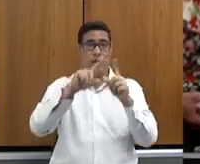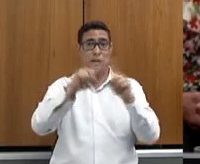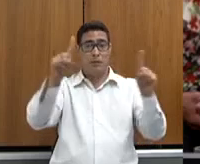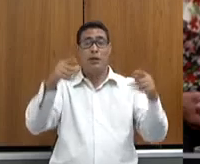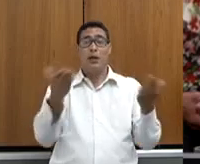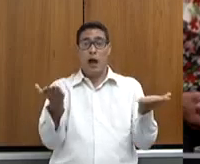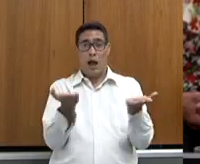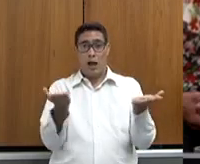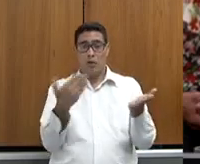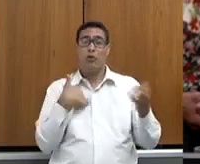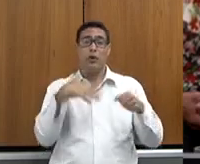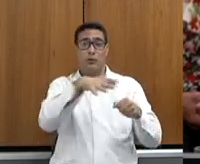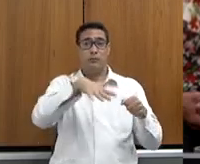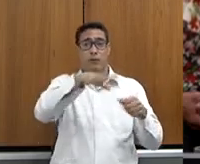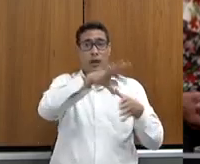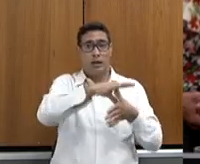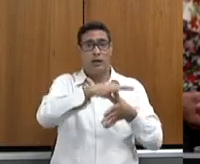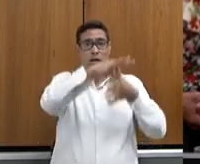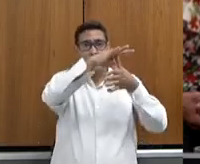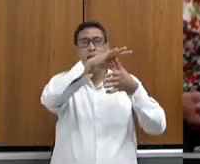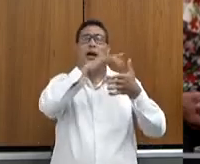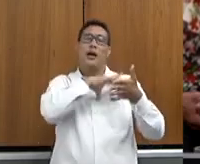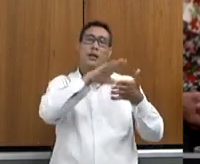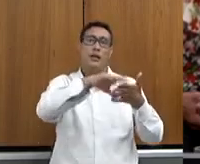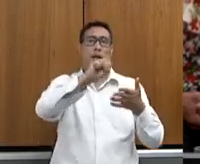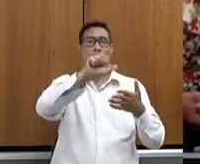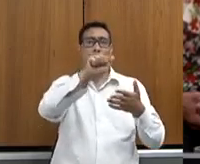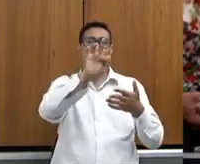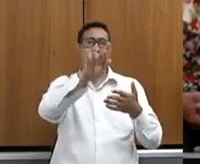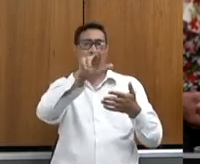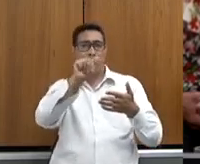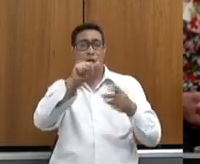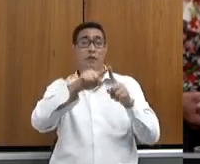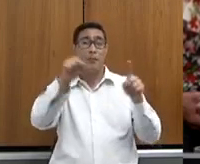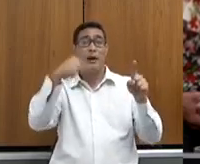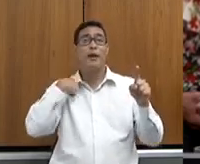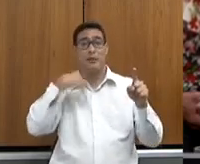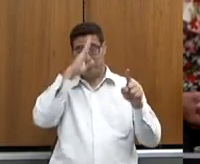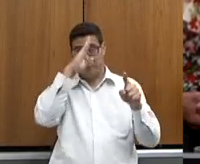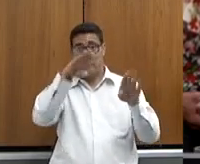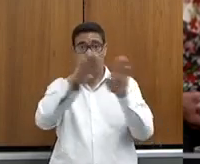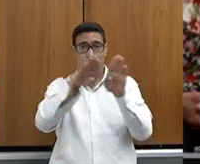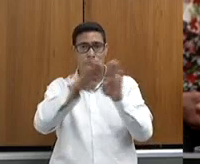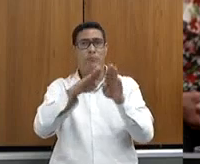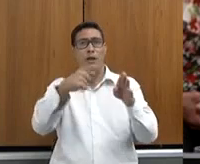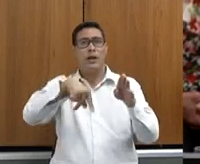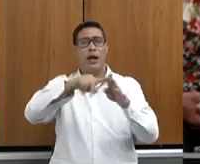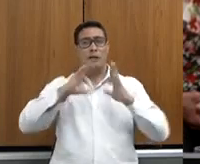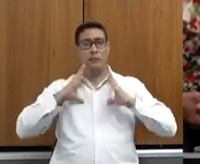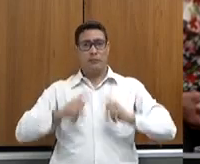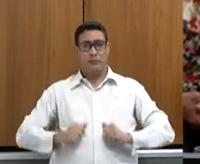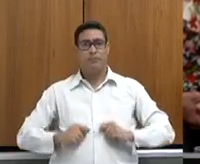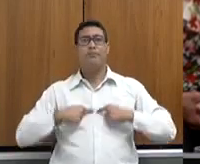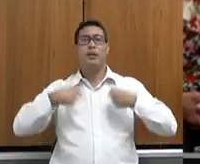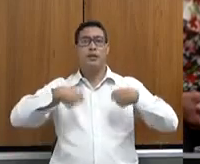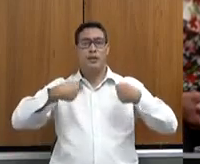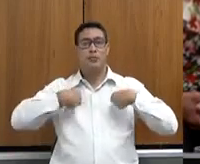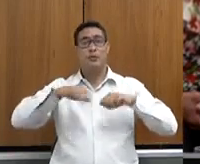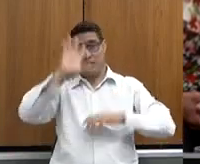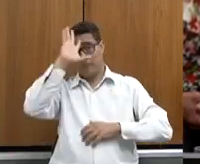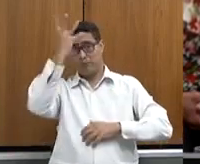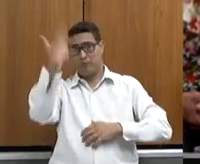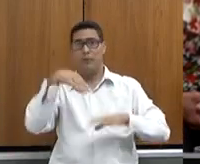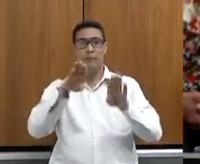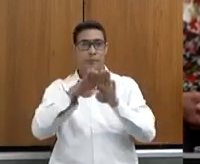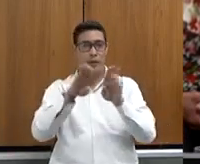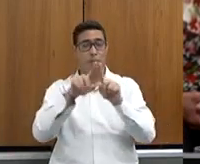nós temos a questão da oferta e procura, safra e entre safra, mas a questão sanitária está sendo resolvida, o que já é uma barreira que nós estamos quebrando, mas